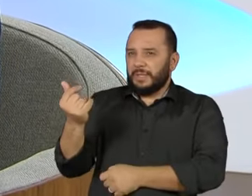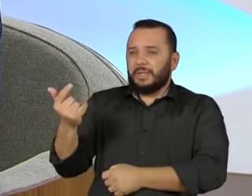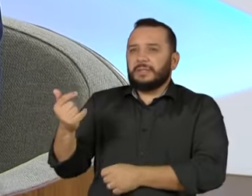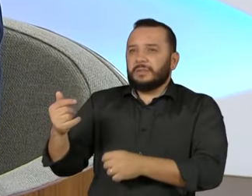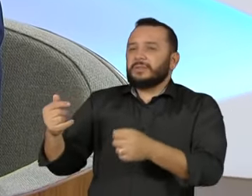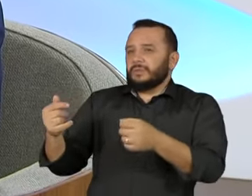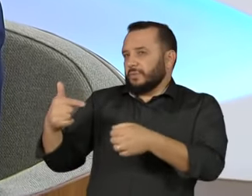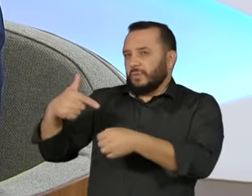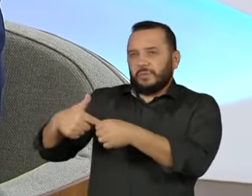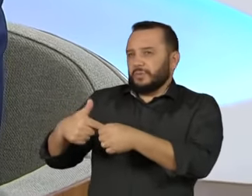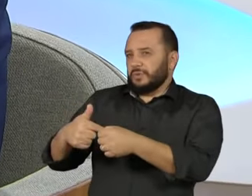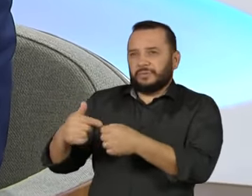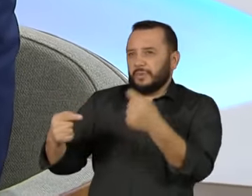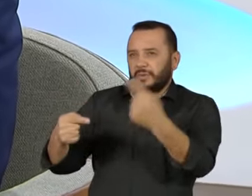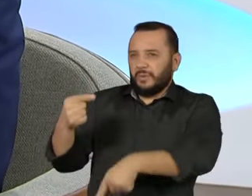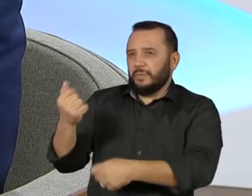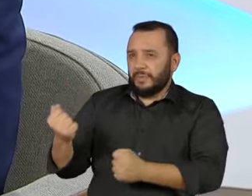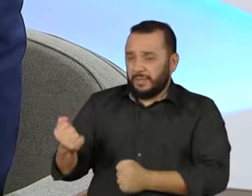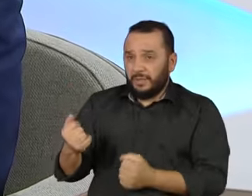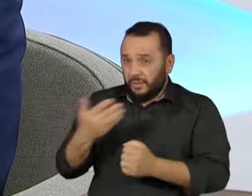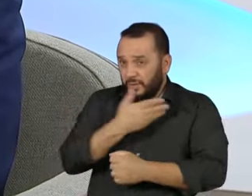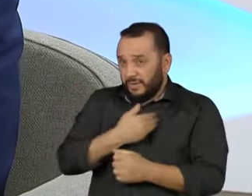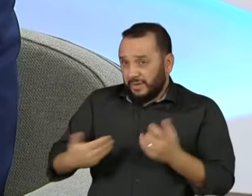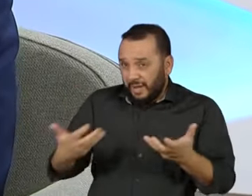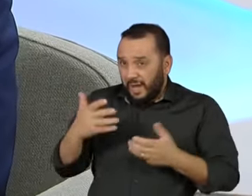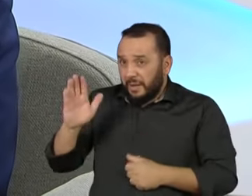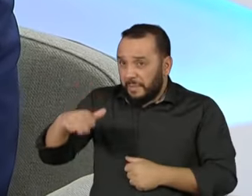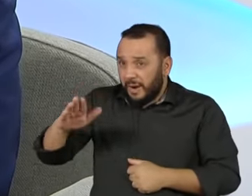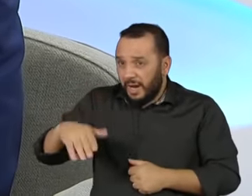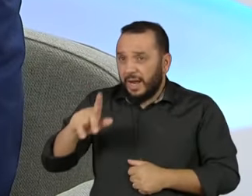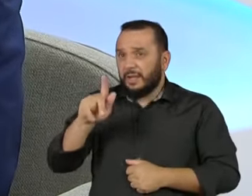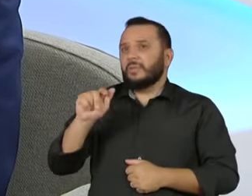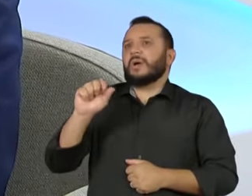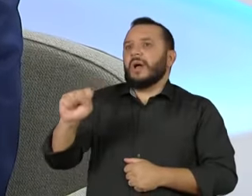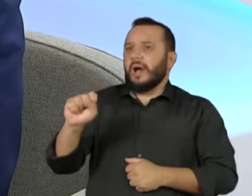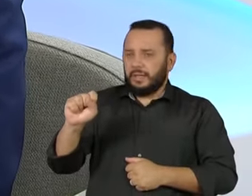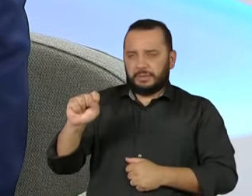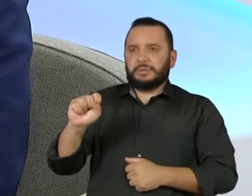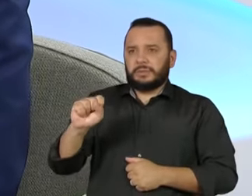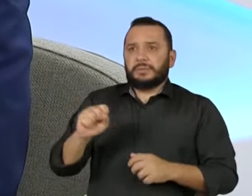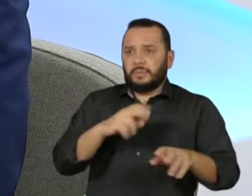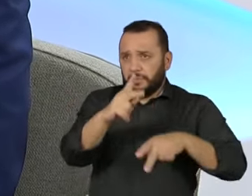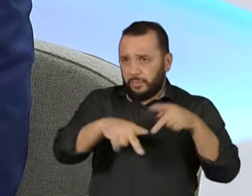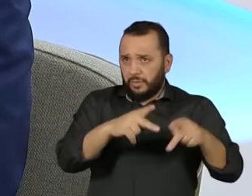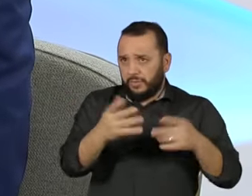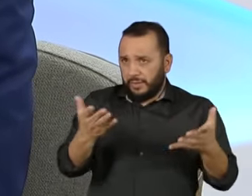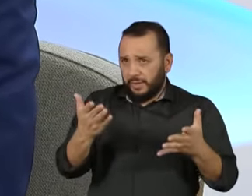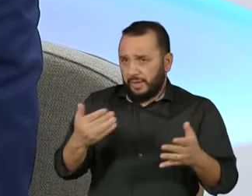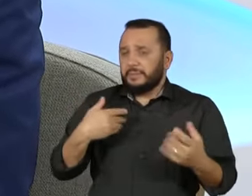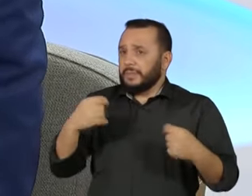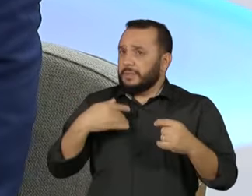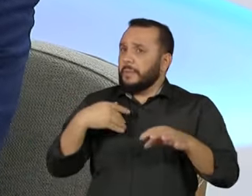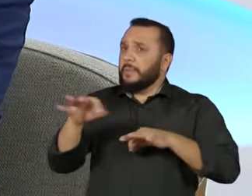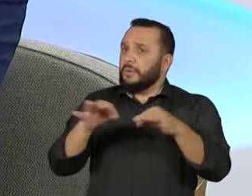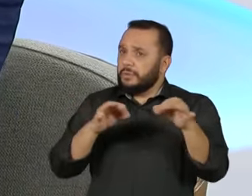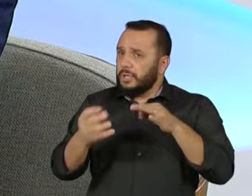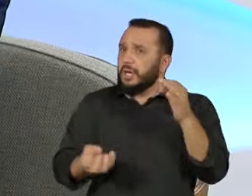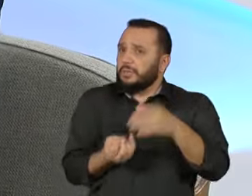lubrificantes. Se o governo quer baratear gás para determinado segmento da população, faça um programa,